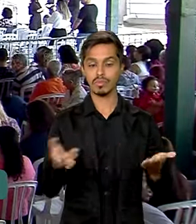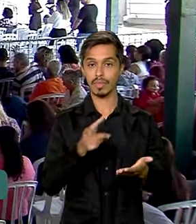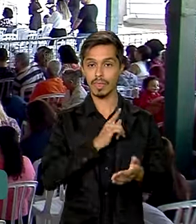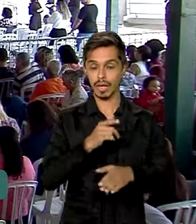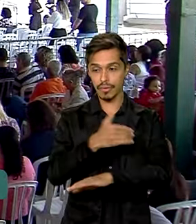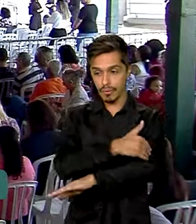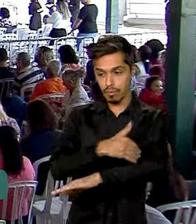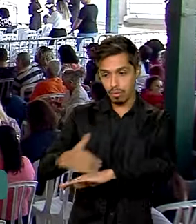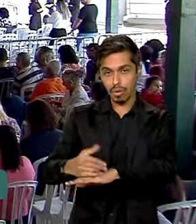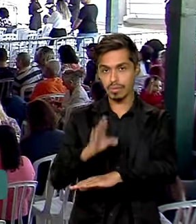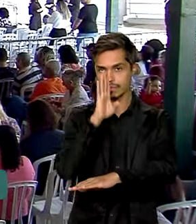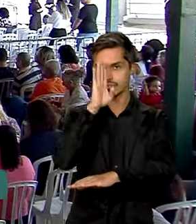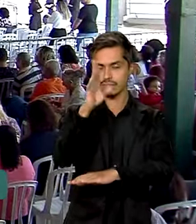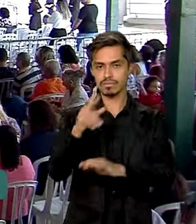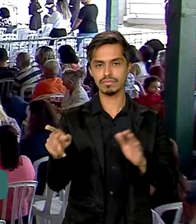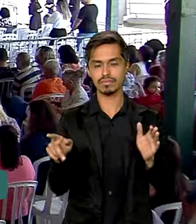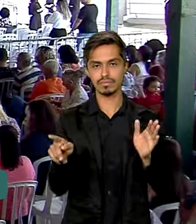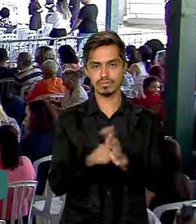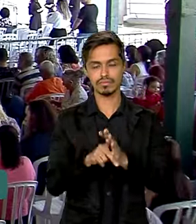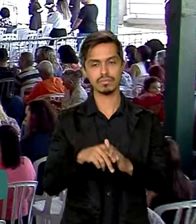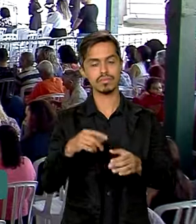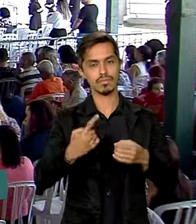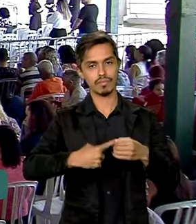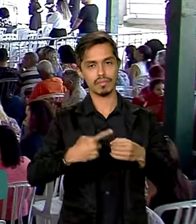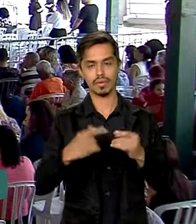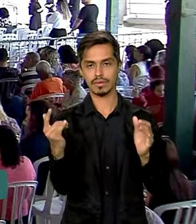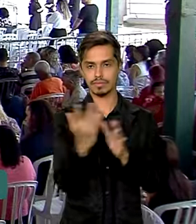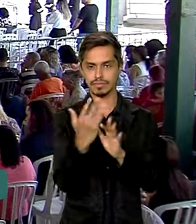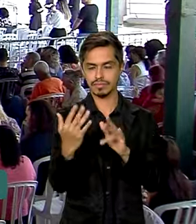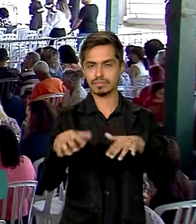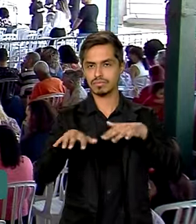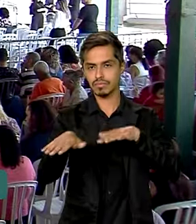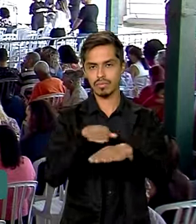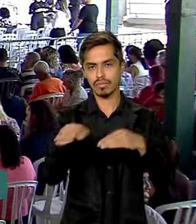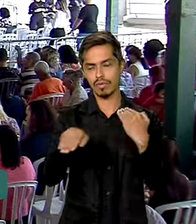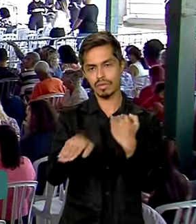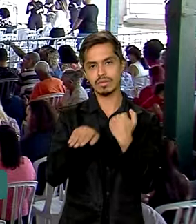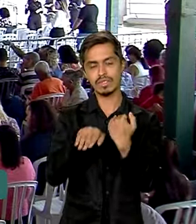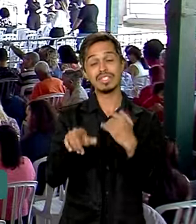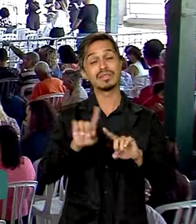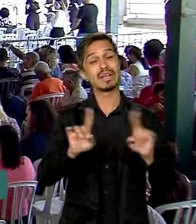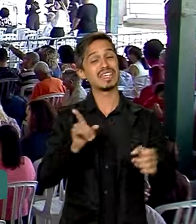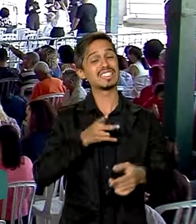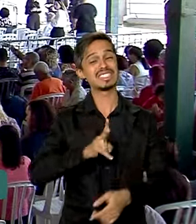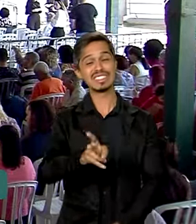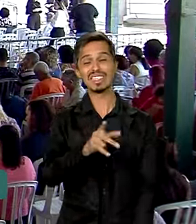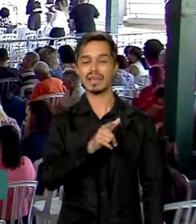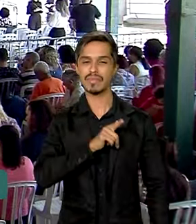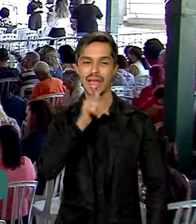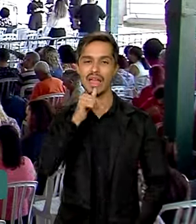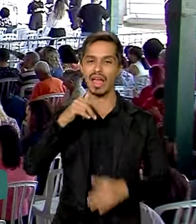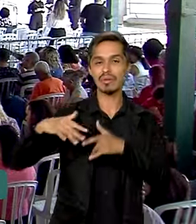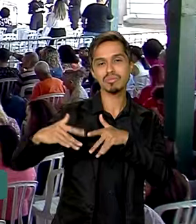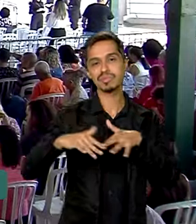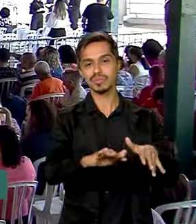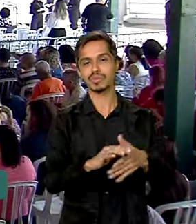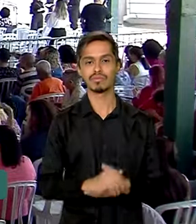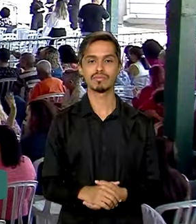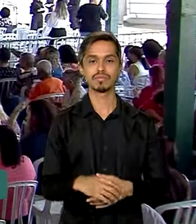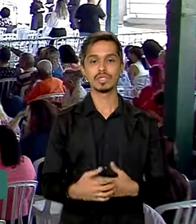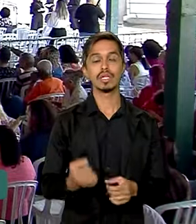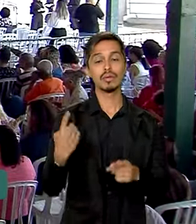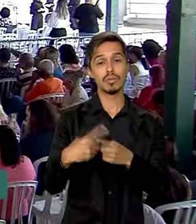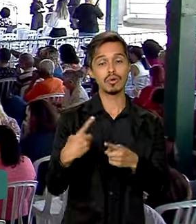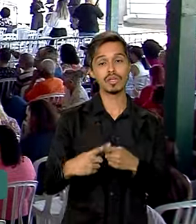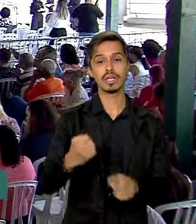principal corredor de trânsito da cidade e que sempre alaga e por um motivo. A via foi construída na década de 1990